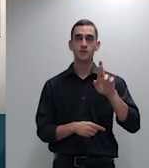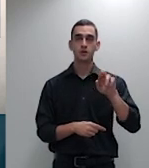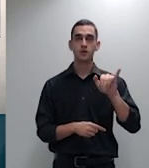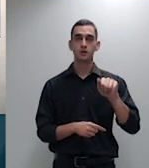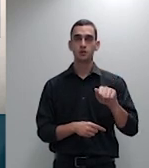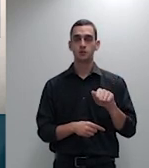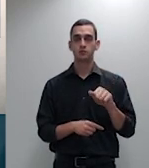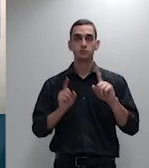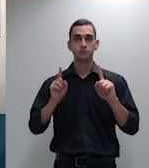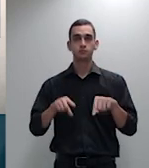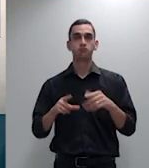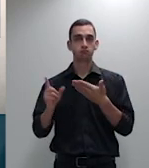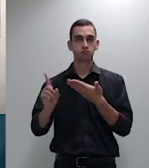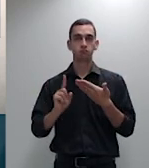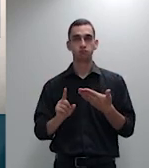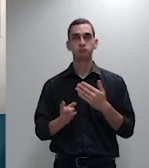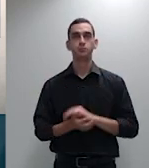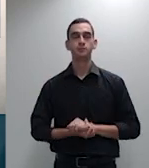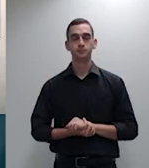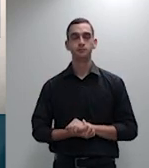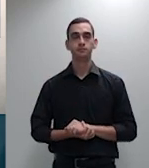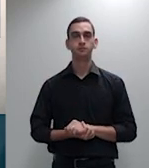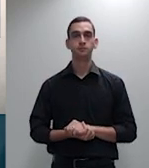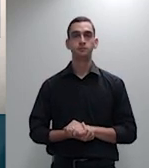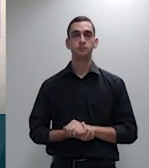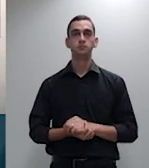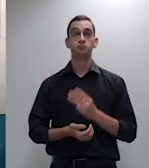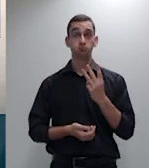excelência tem três minutos doutor Márcio